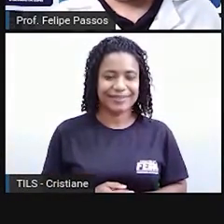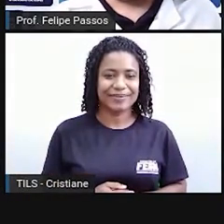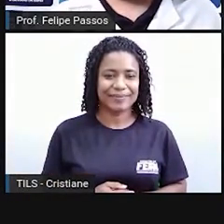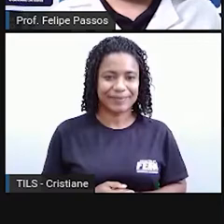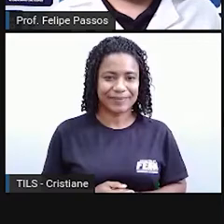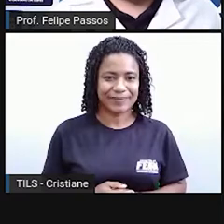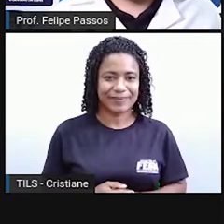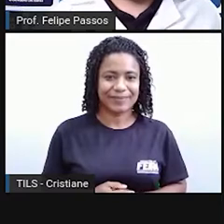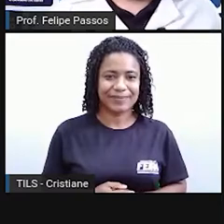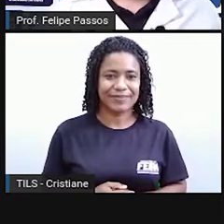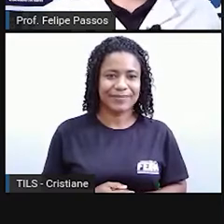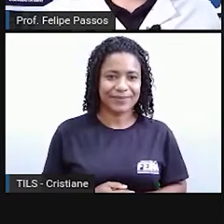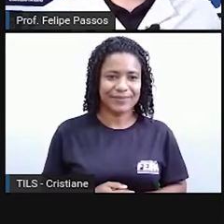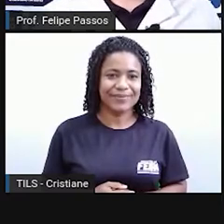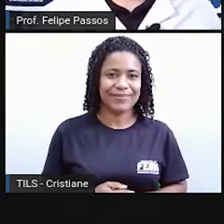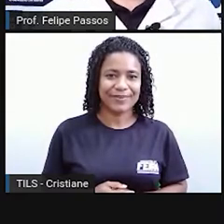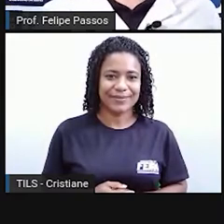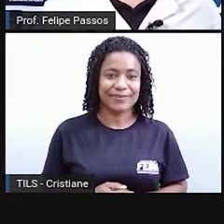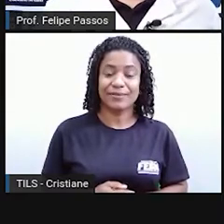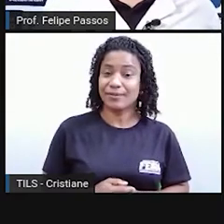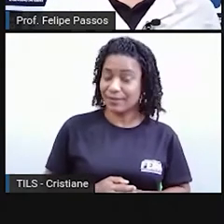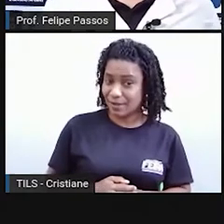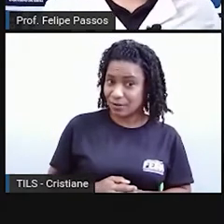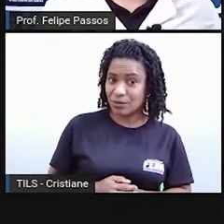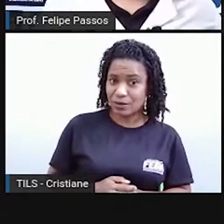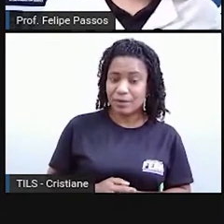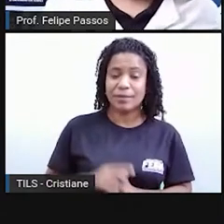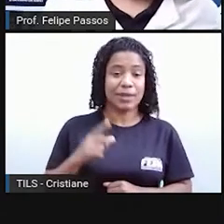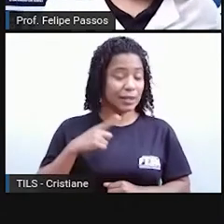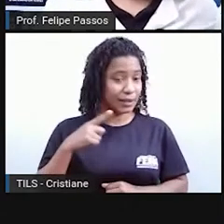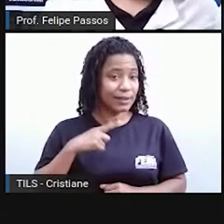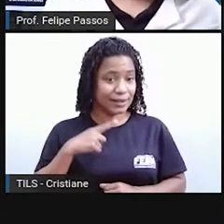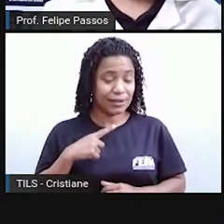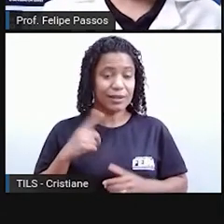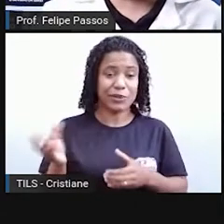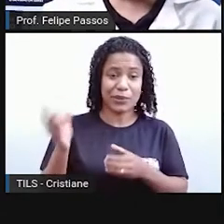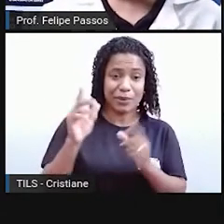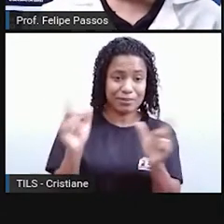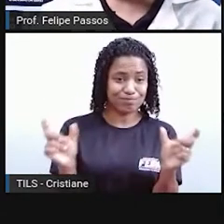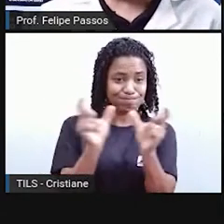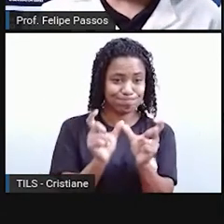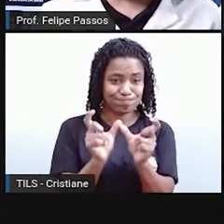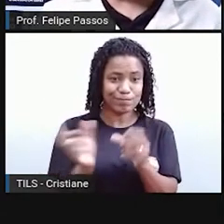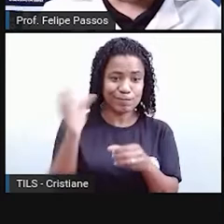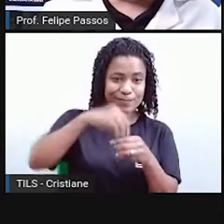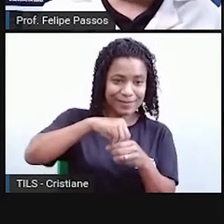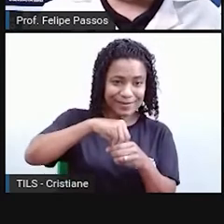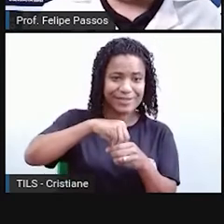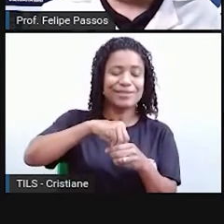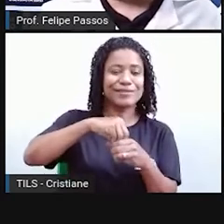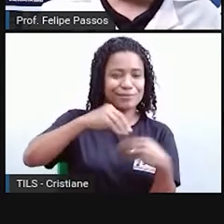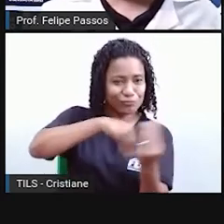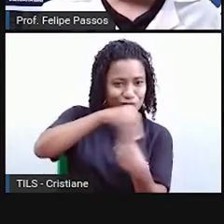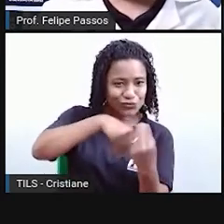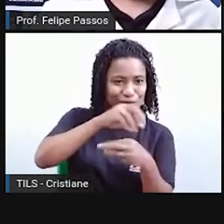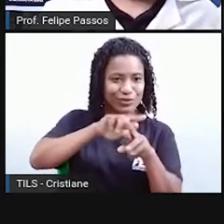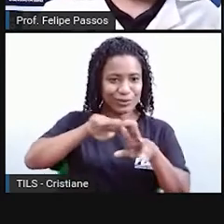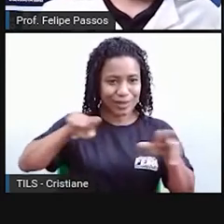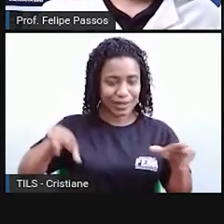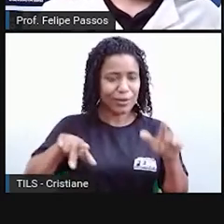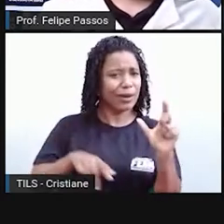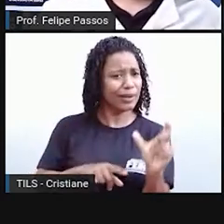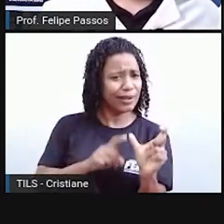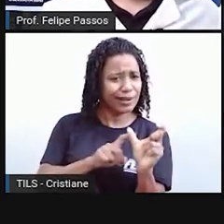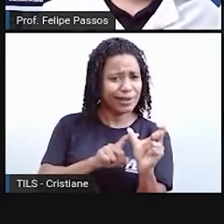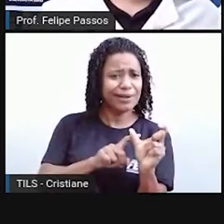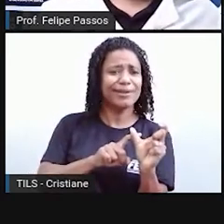Então o tema de hoje são estrangeirismos e neologismos. Você já ouviu falar essas palavras estranhas, né?